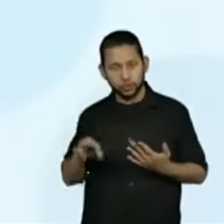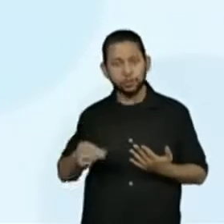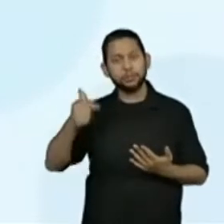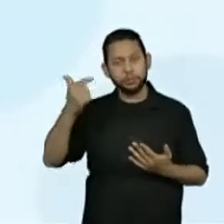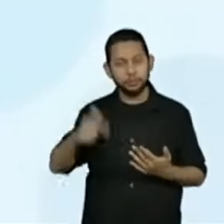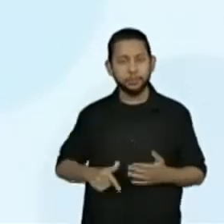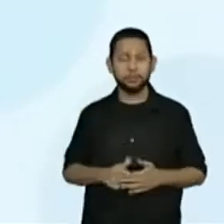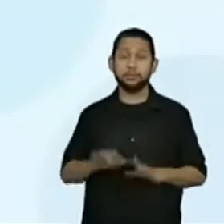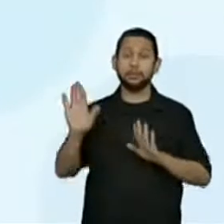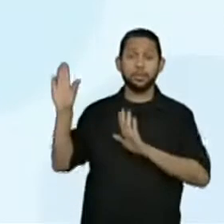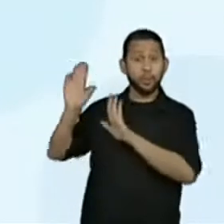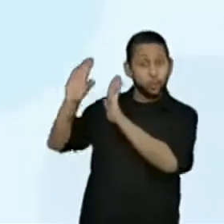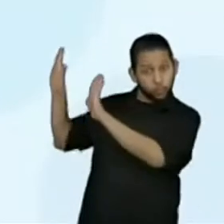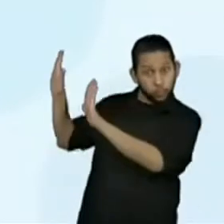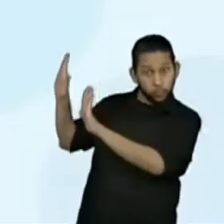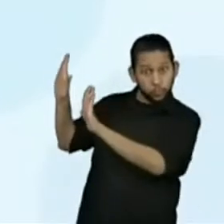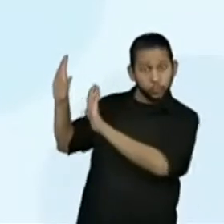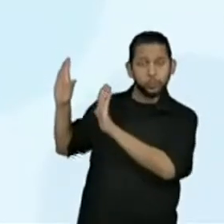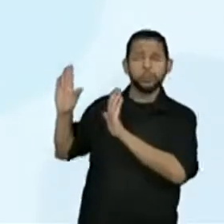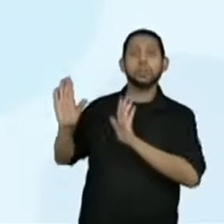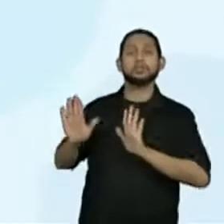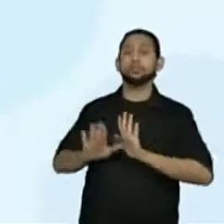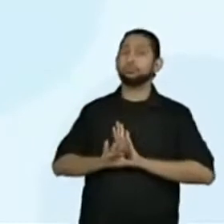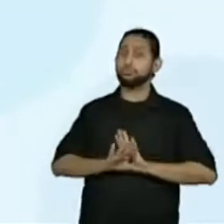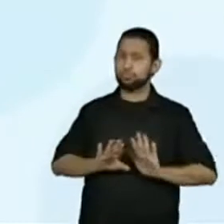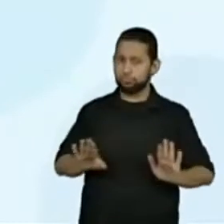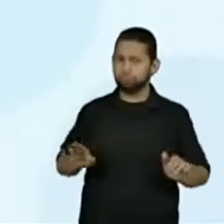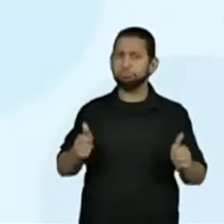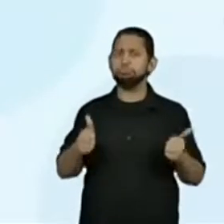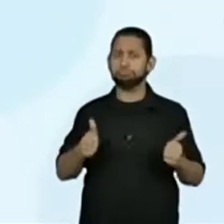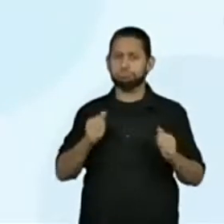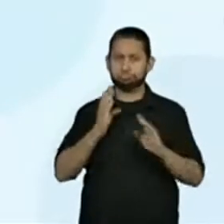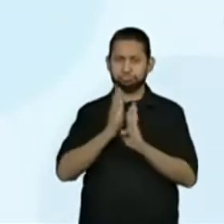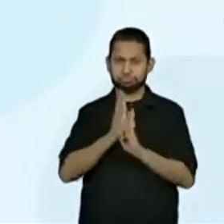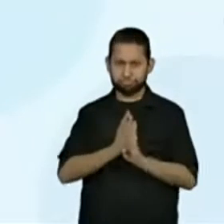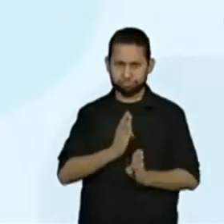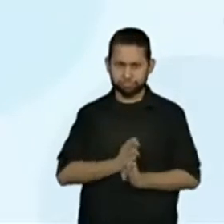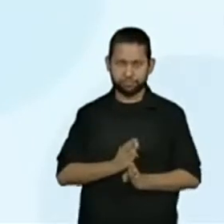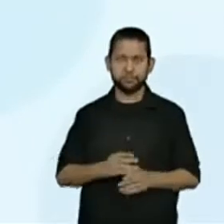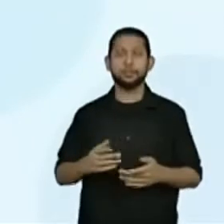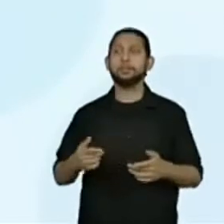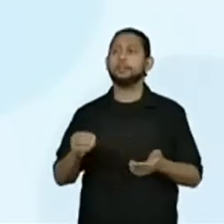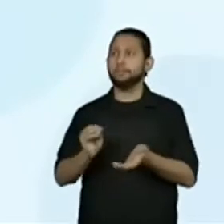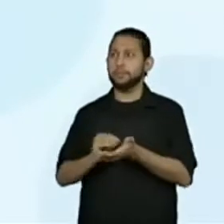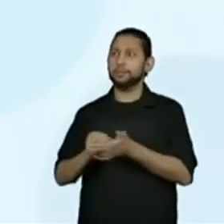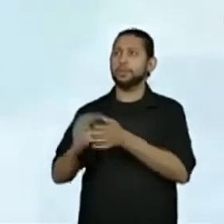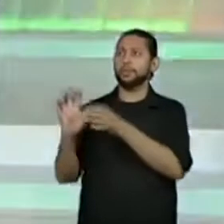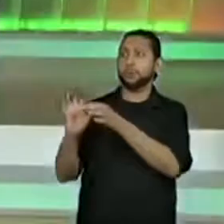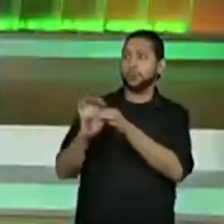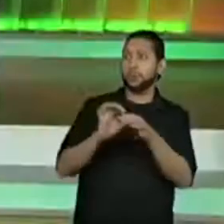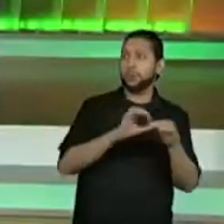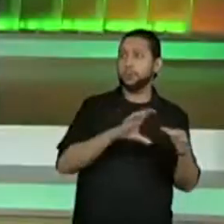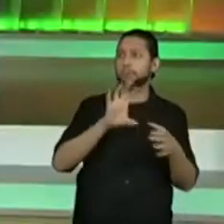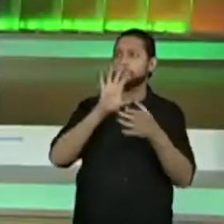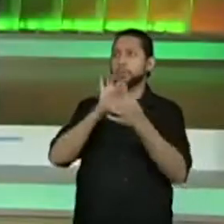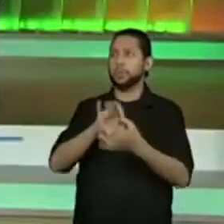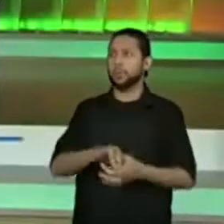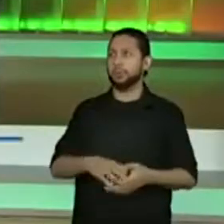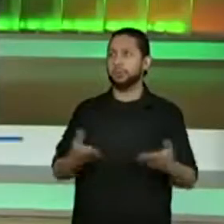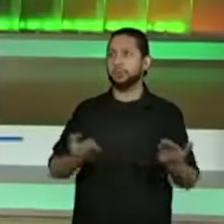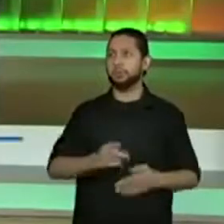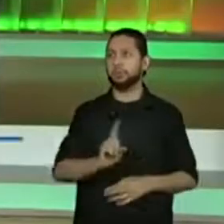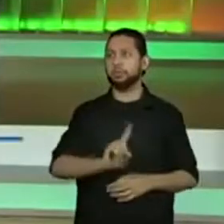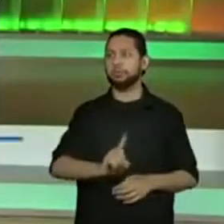Essa parte, por enquanto. Galera, concordância, coerência. Isso não entra agora.